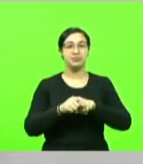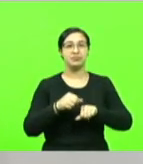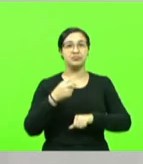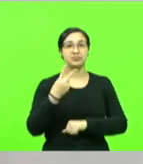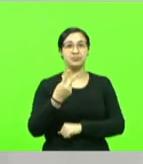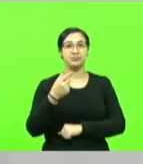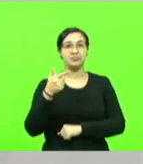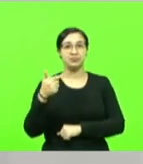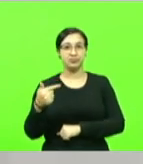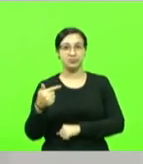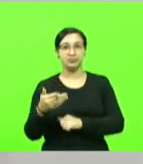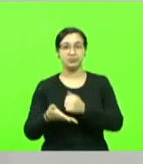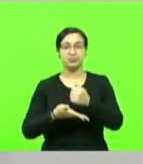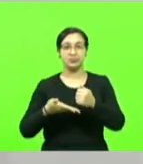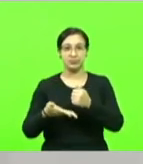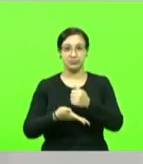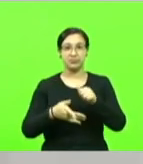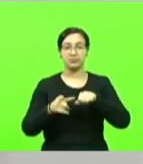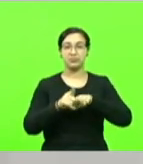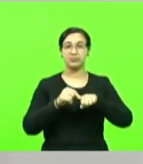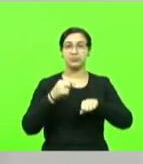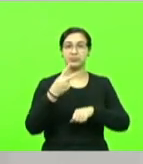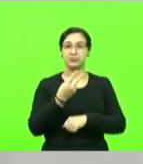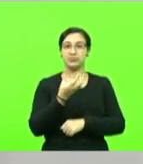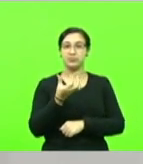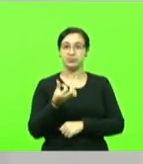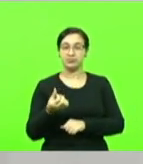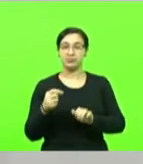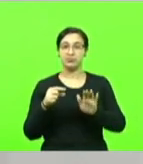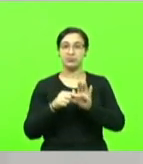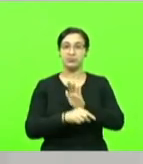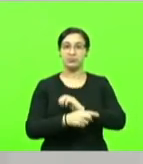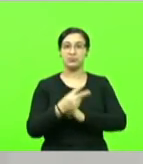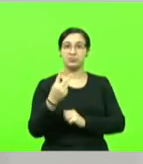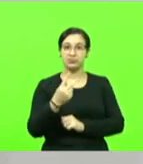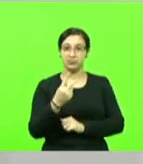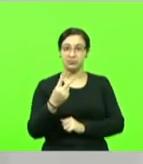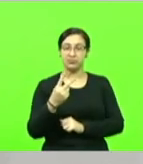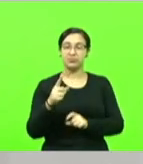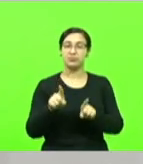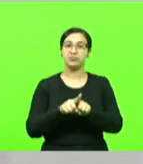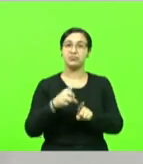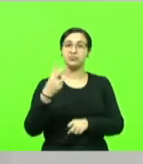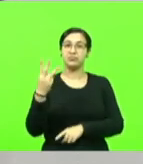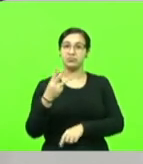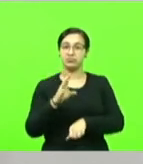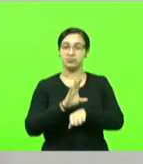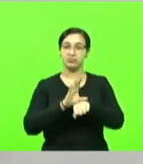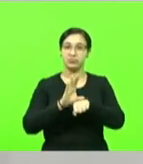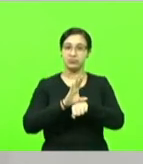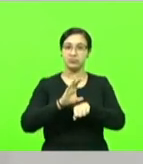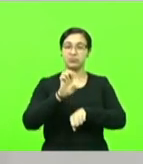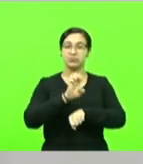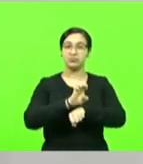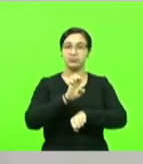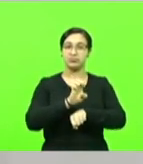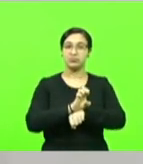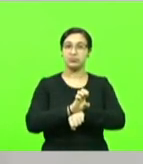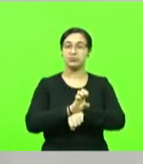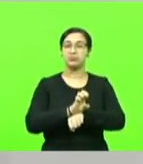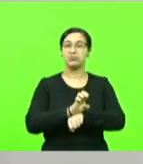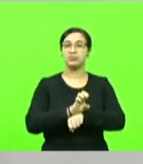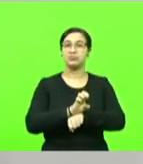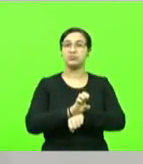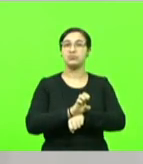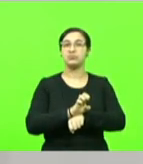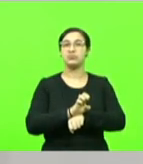base no disposto do artigo 23, inciso do segundo e terceiro da Constituição Estadual, fica estabelecido que, excluídas as